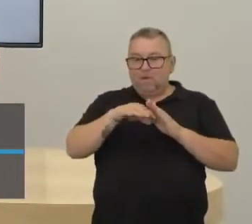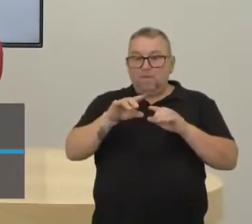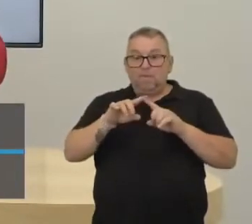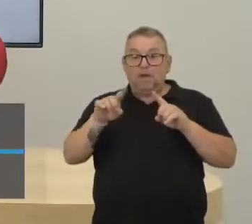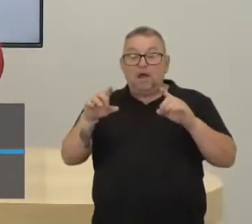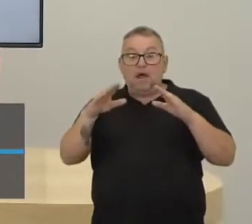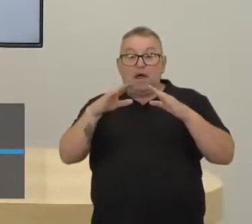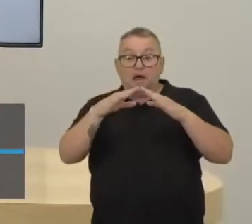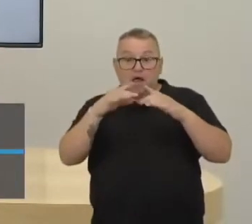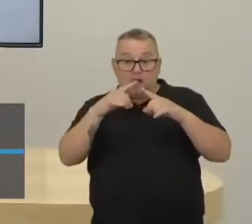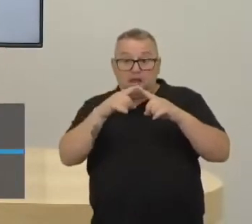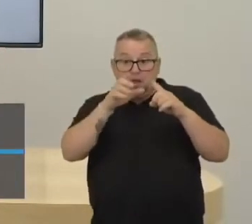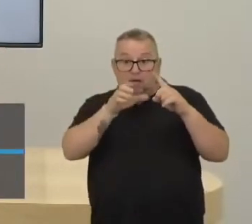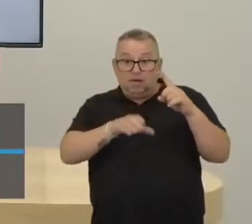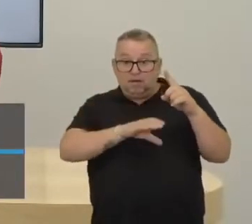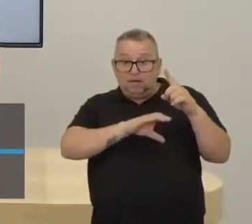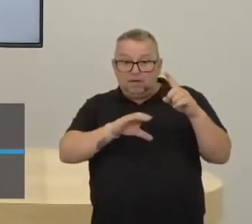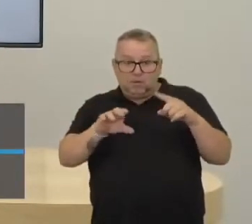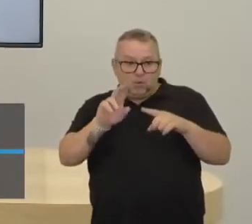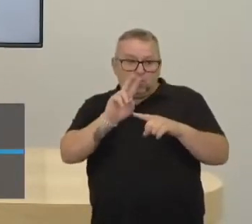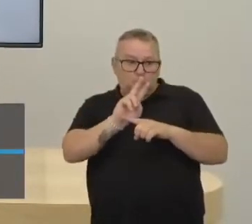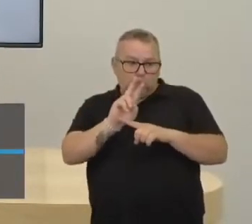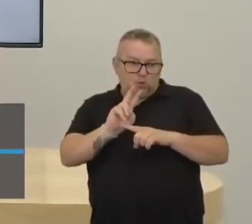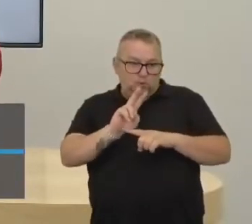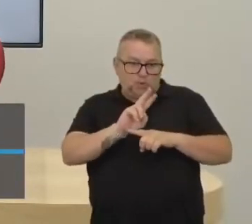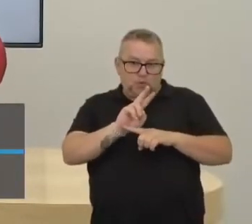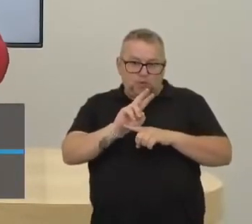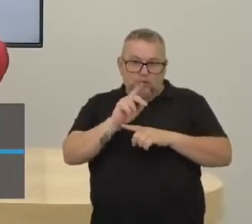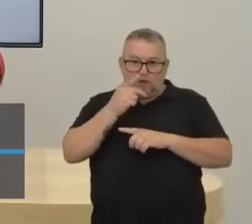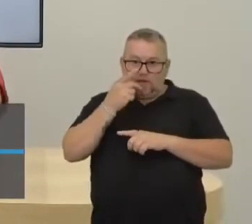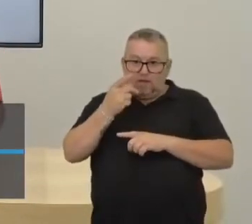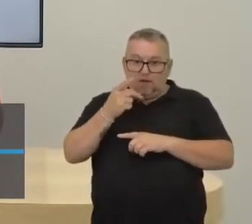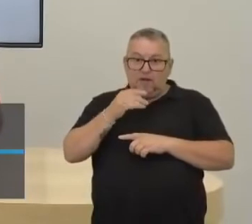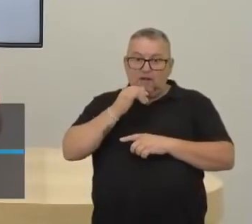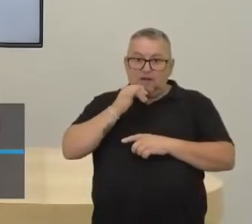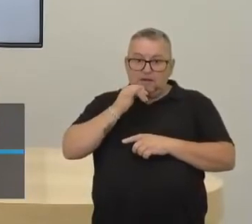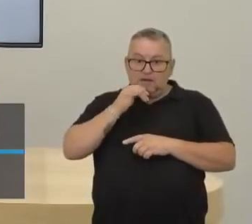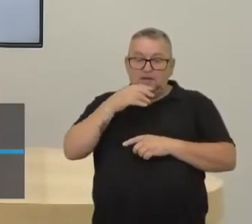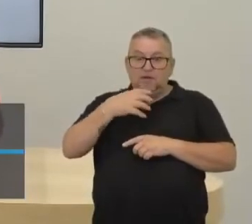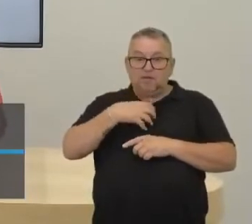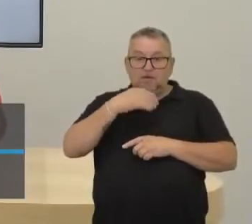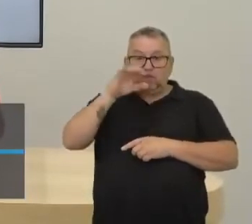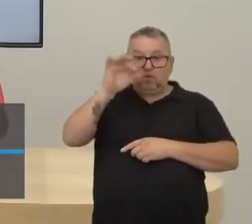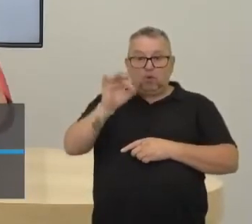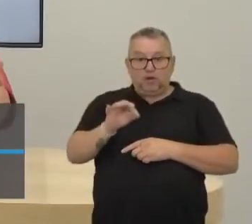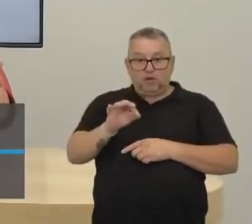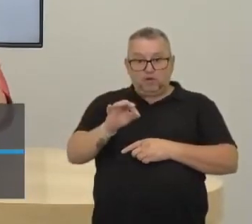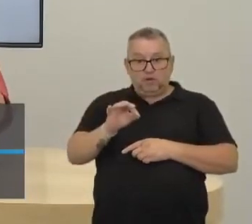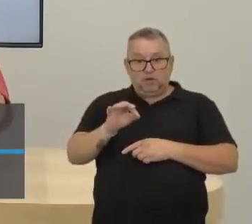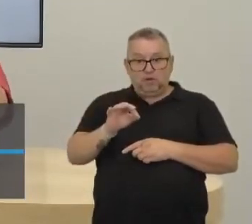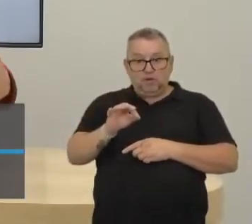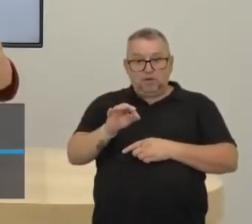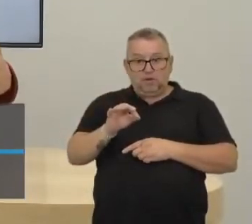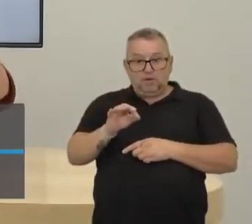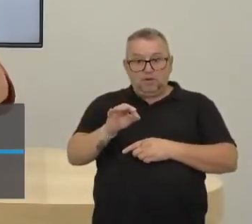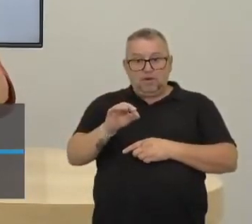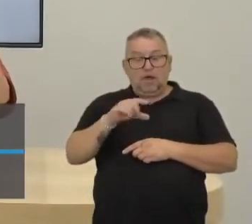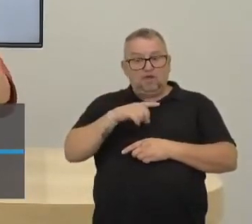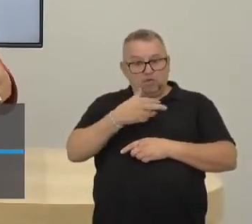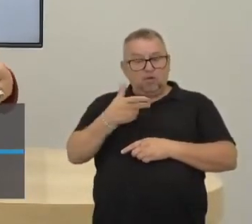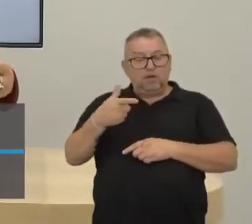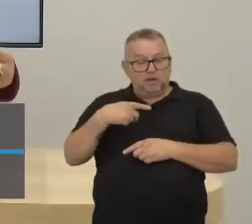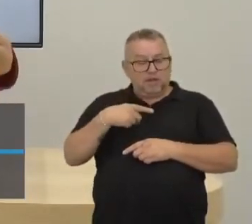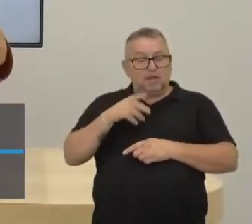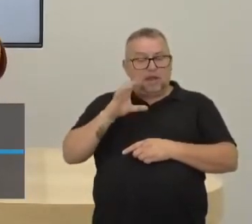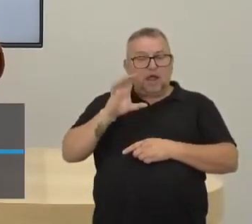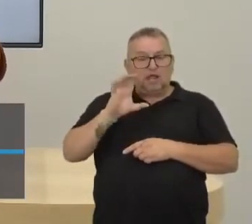ela faz essa manutenção. Porque ela diz, né? Para as pessoas que, assim, essa é a forma correta. É assim que as coisas têm que andar.